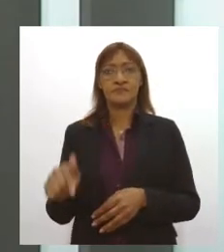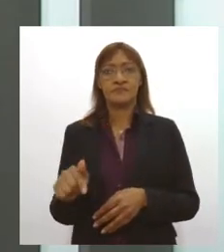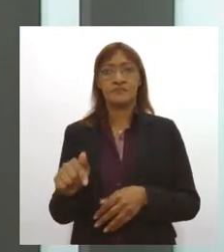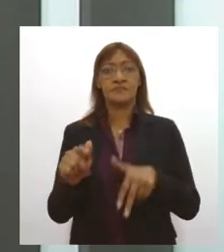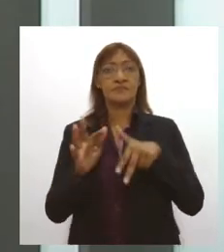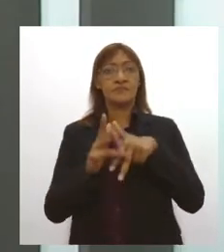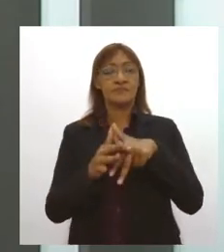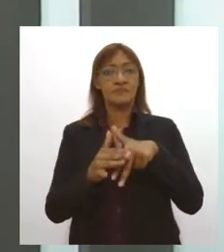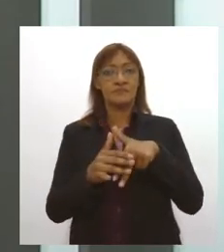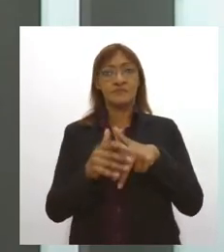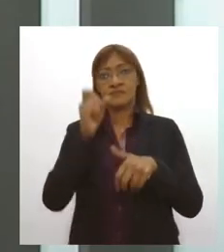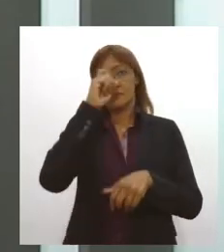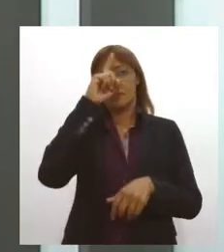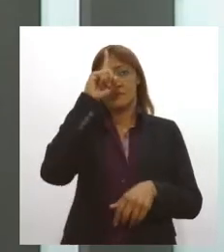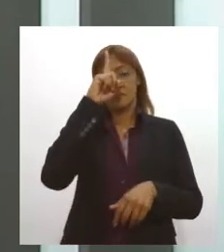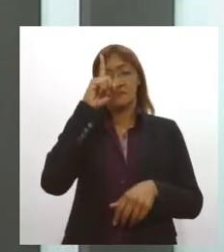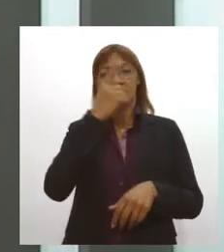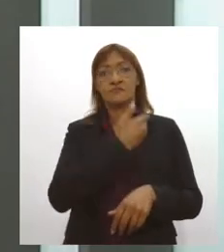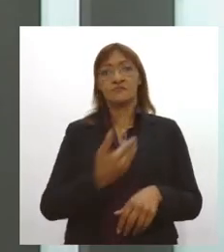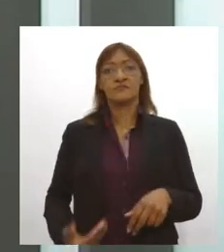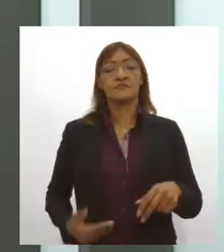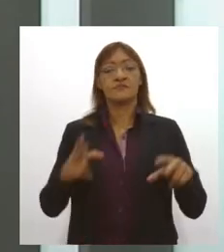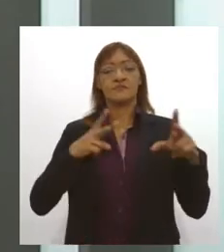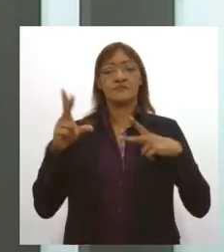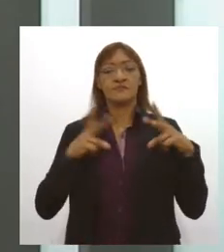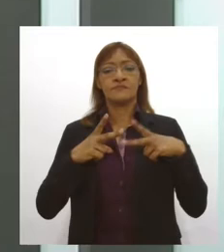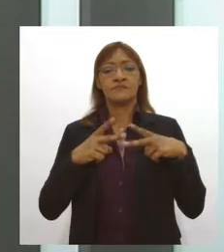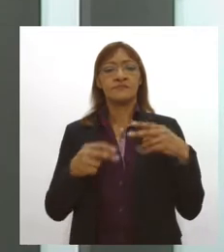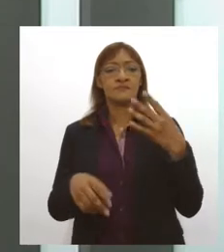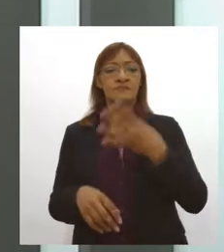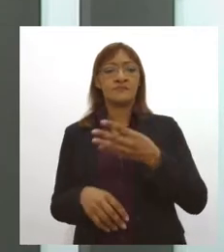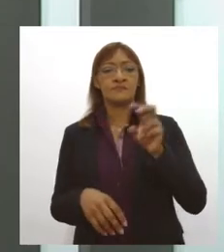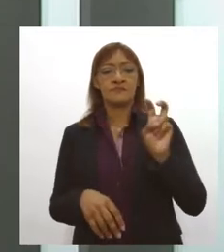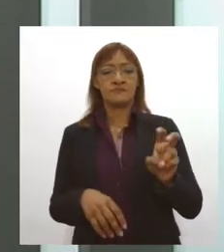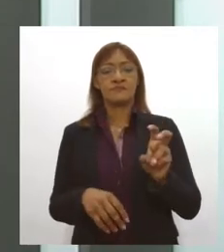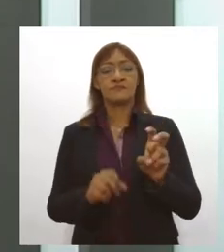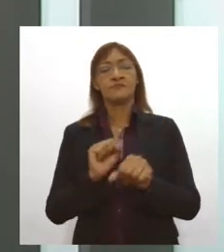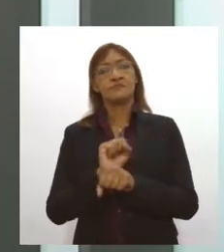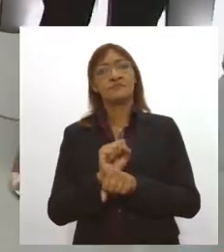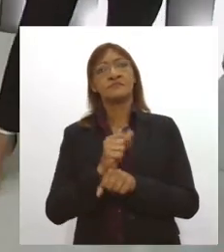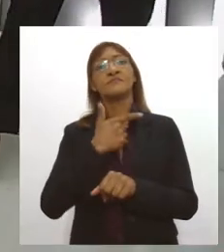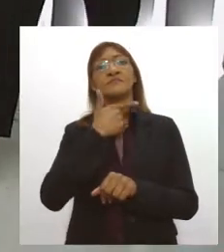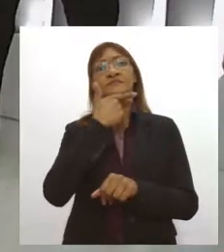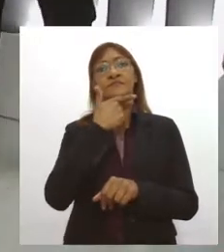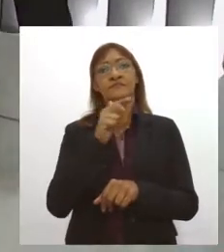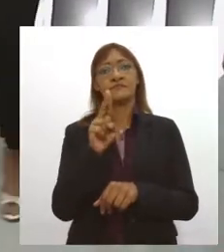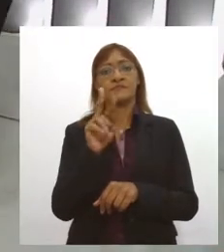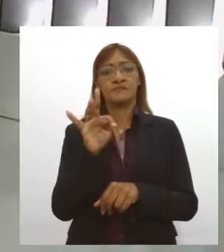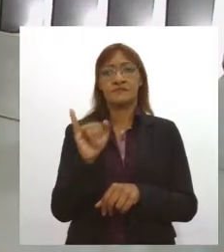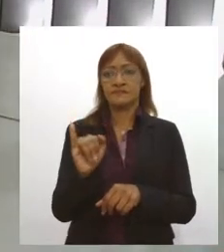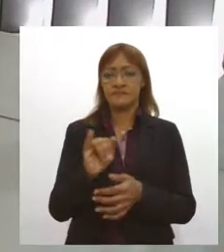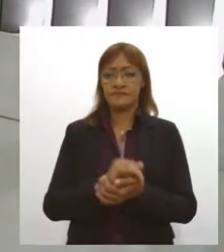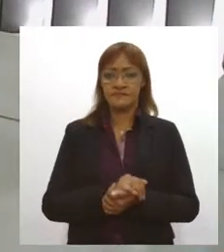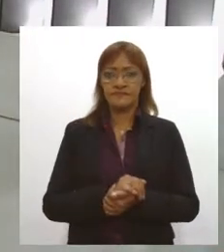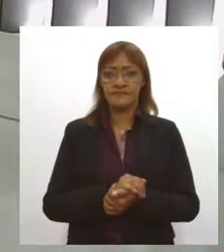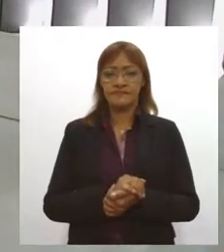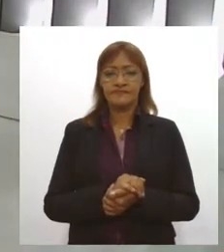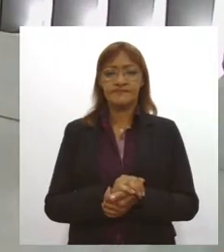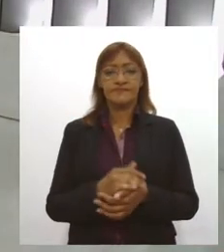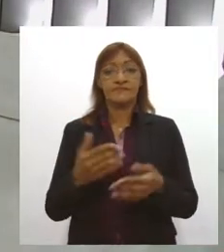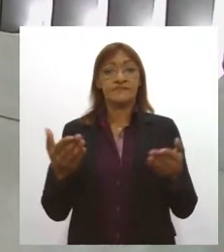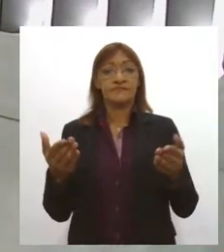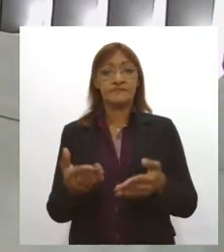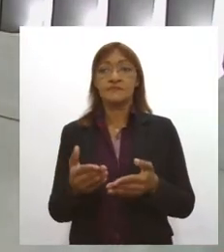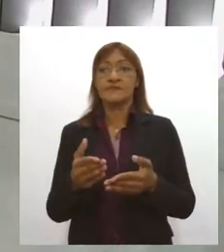internados em hospitais das redes pública e privada e 45% aguardam uma vaga na UTI. E olha, a Agência Nacional de